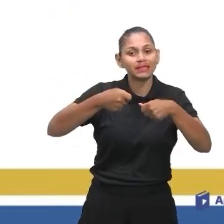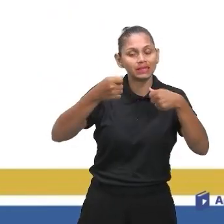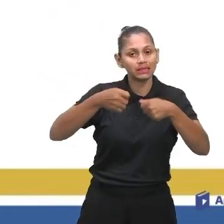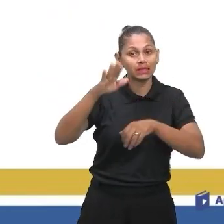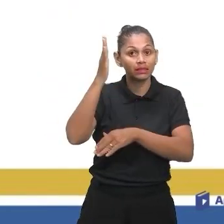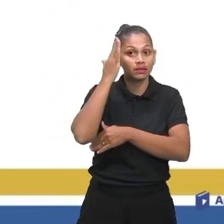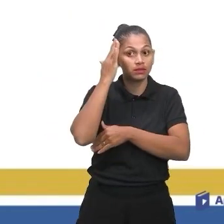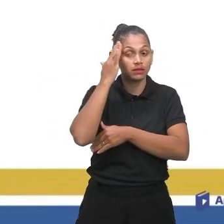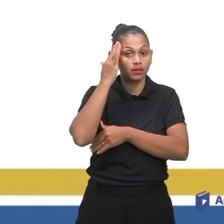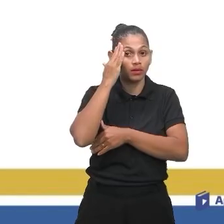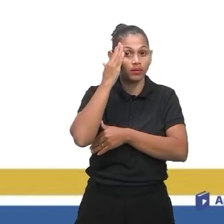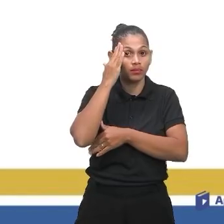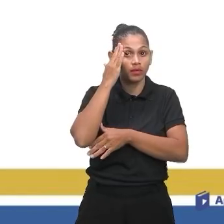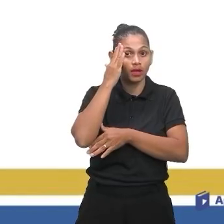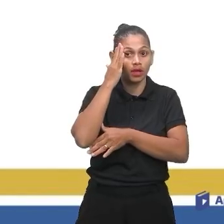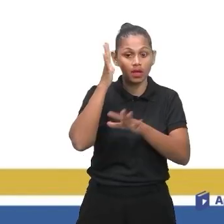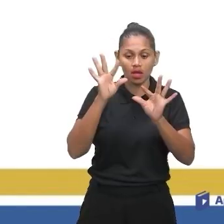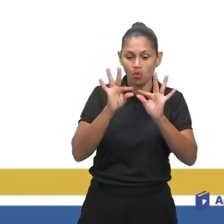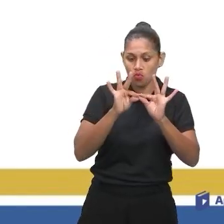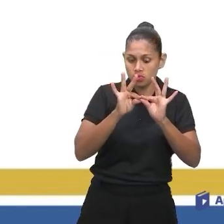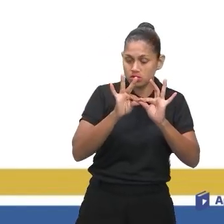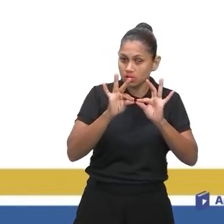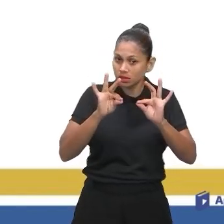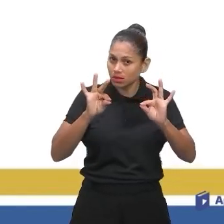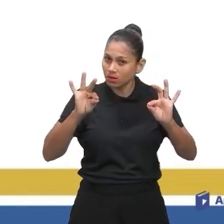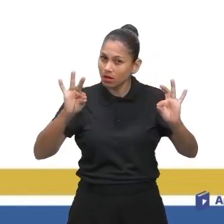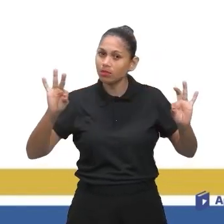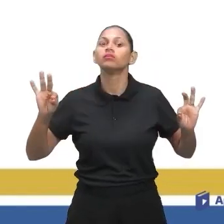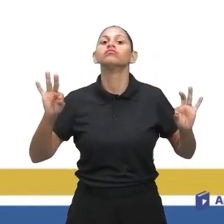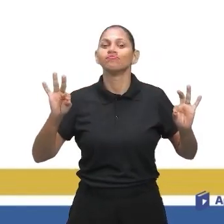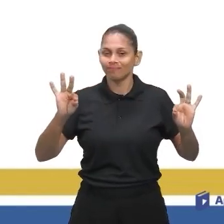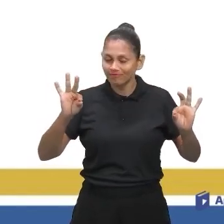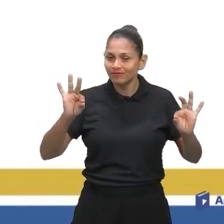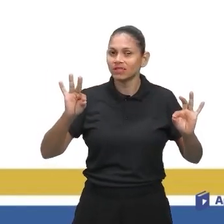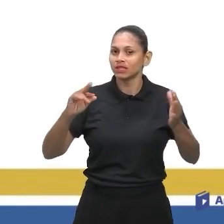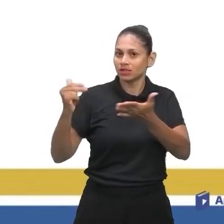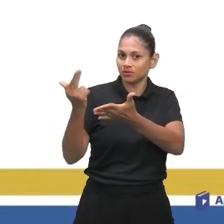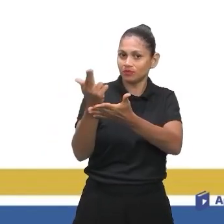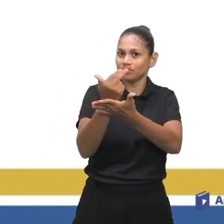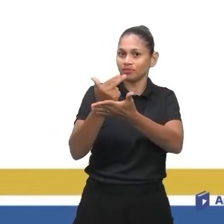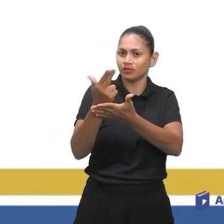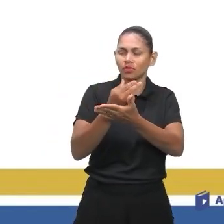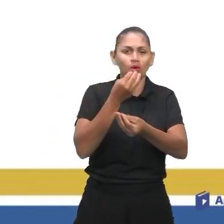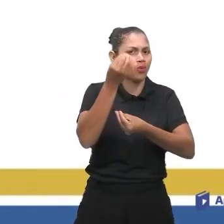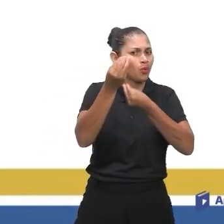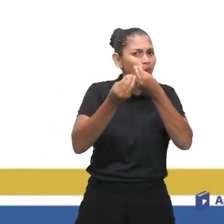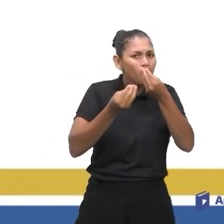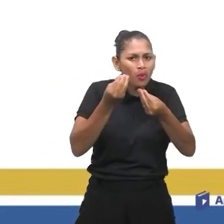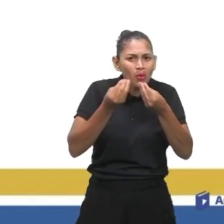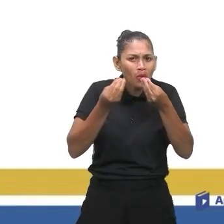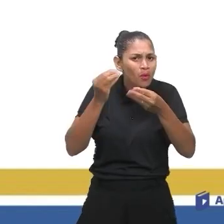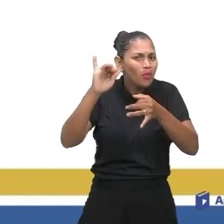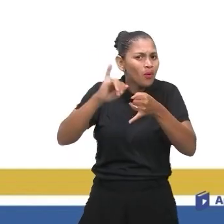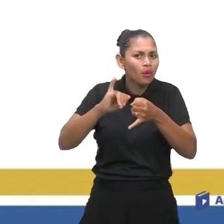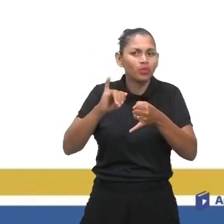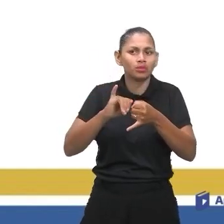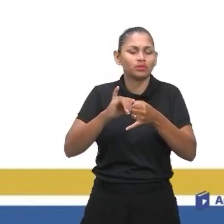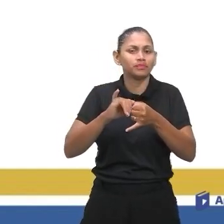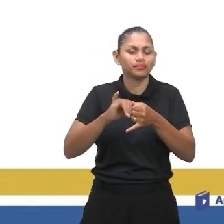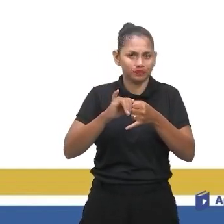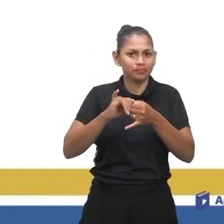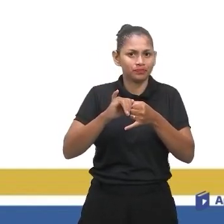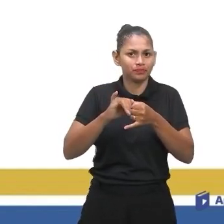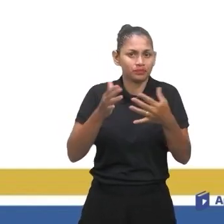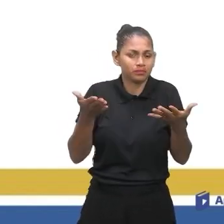ele está sendo dado a escala, que é 1 dividido para 4 milhões, né? Claro, ah, mas como que a gente faz isso? Vamos entender aqui. Eu sei que